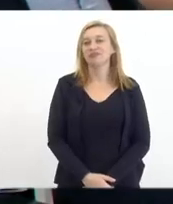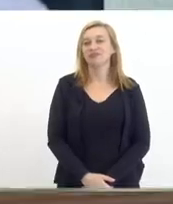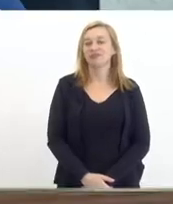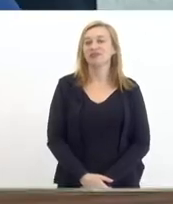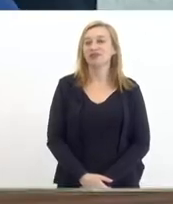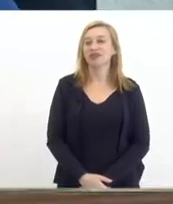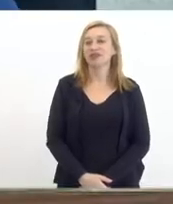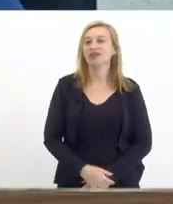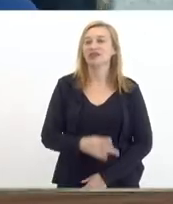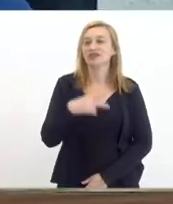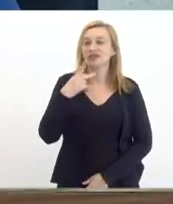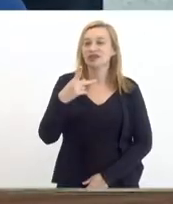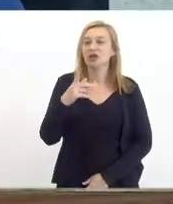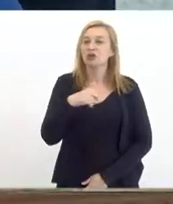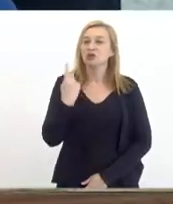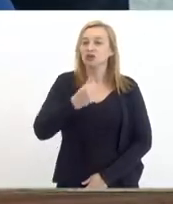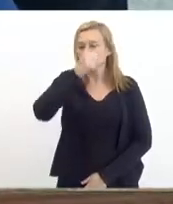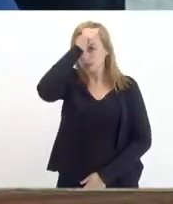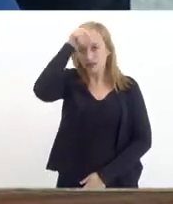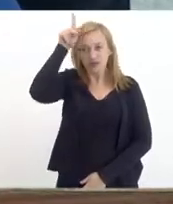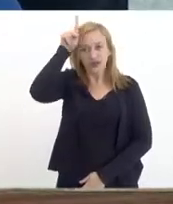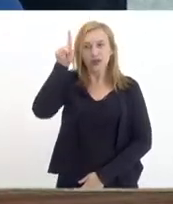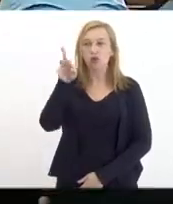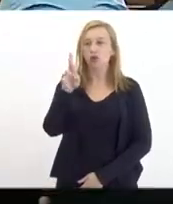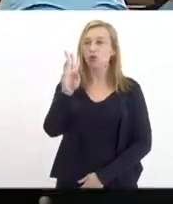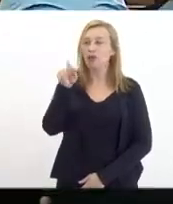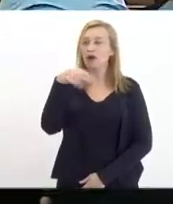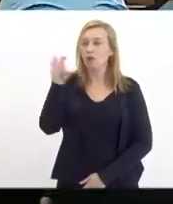passar a palavra para o nosso prefeito Rubão por favor